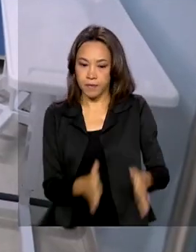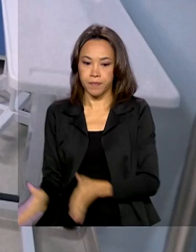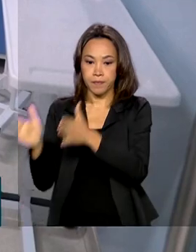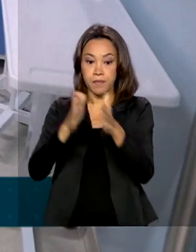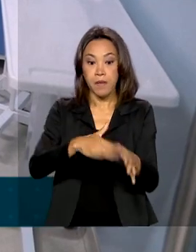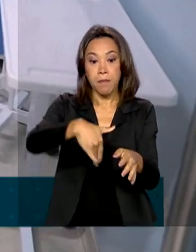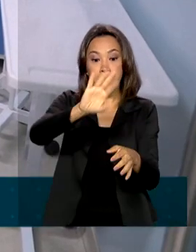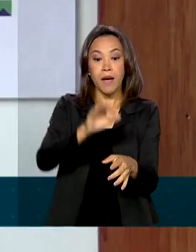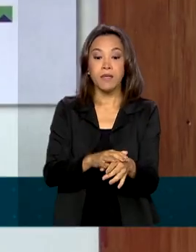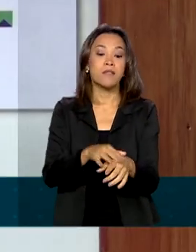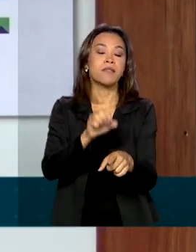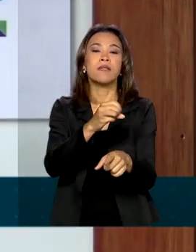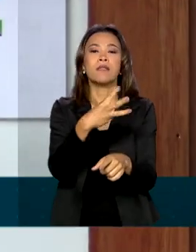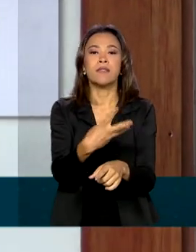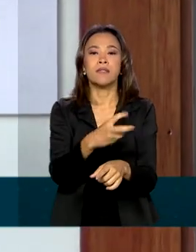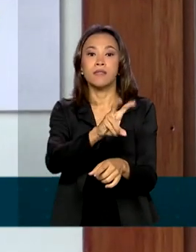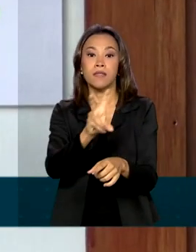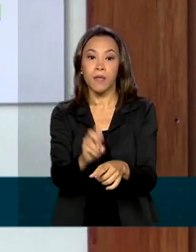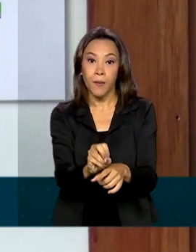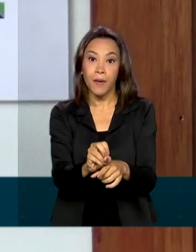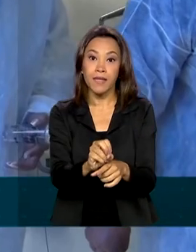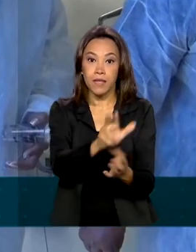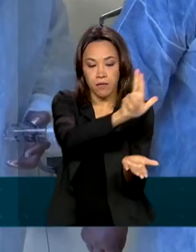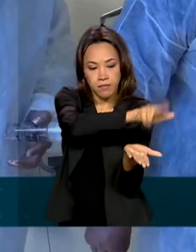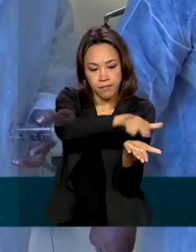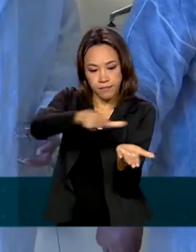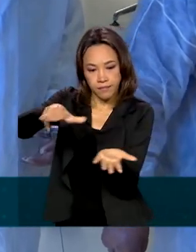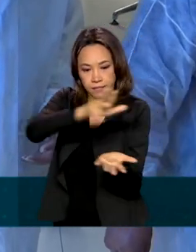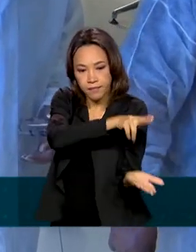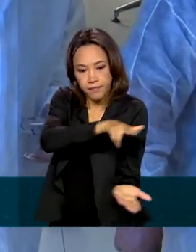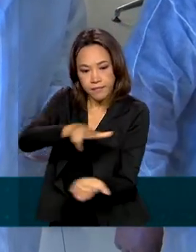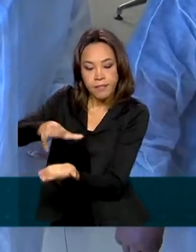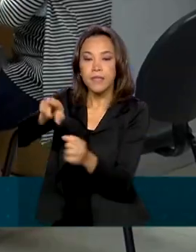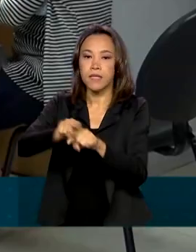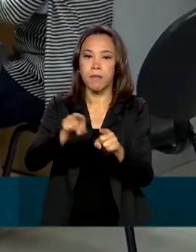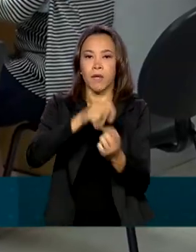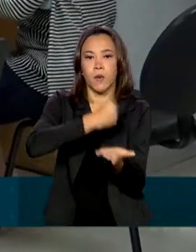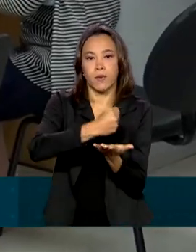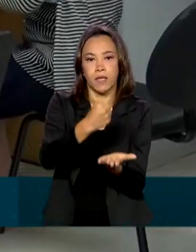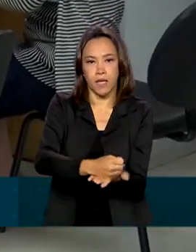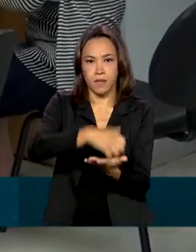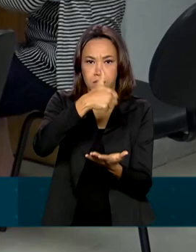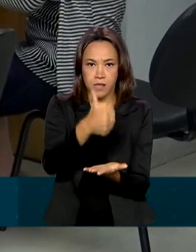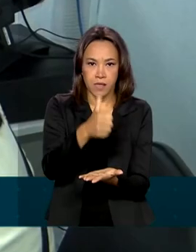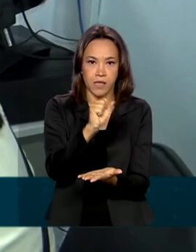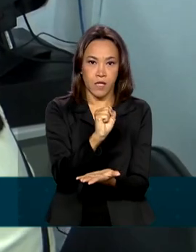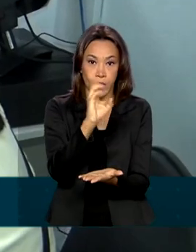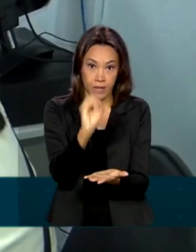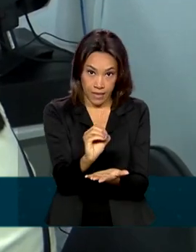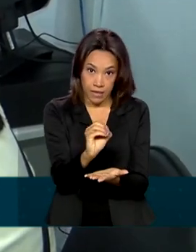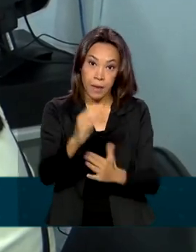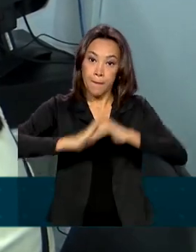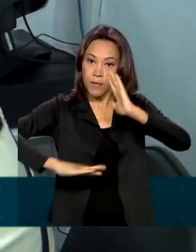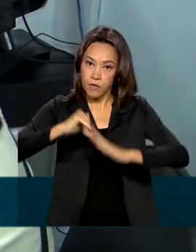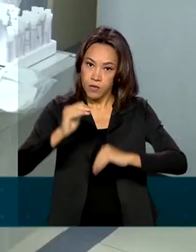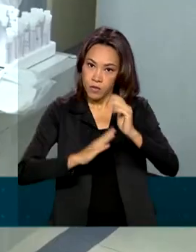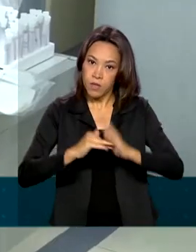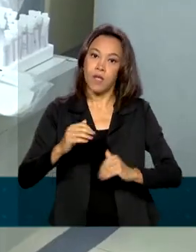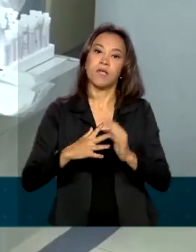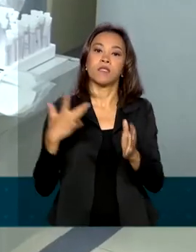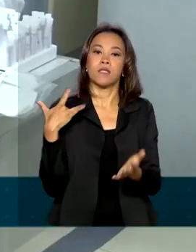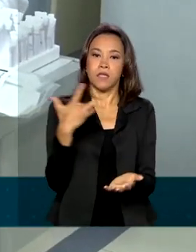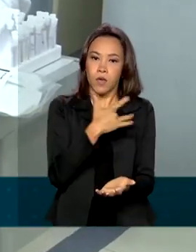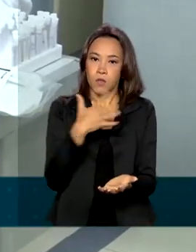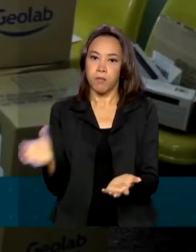leitos para o tratamento da Covid-19 e contratados 180 voluntários da área de saúde para a capital,